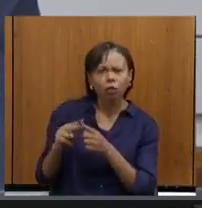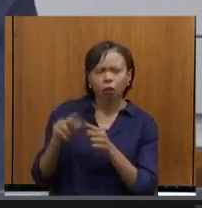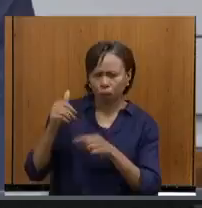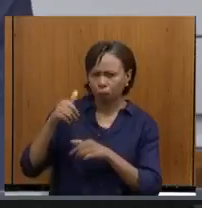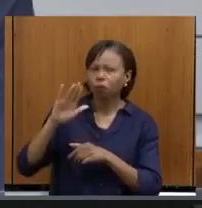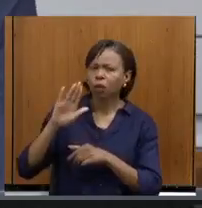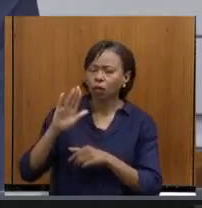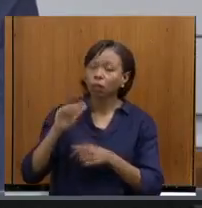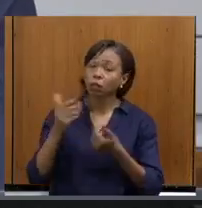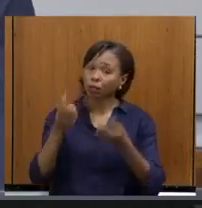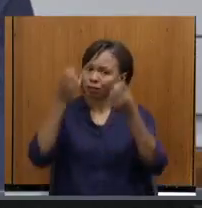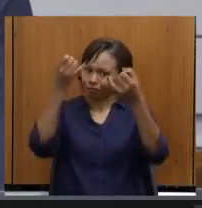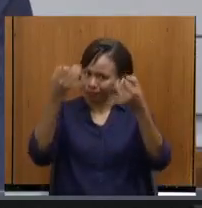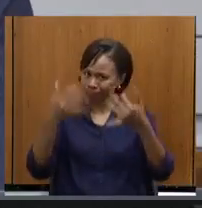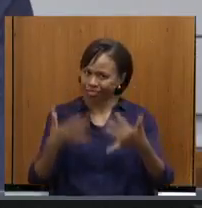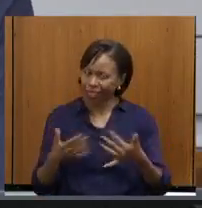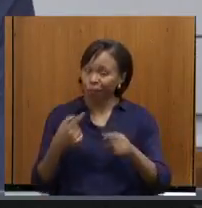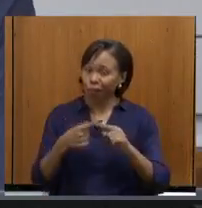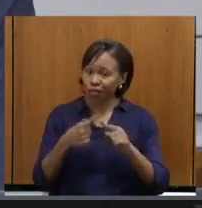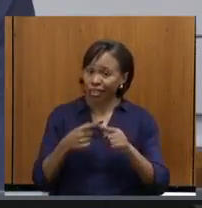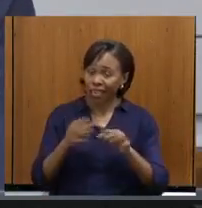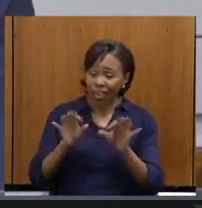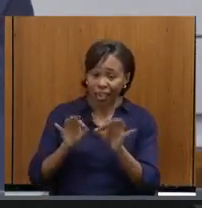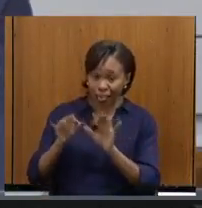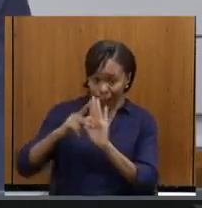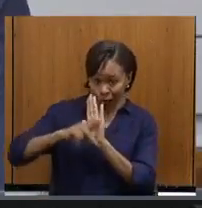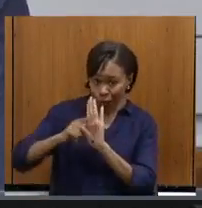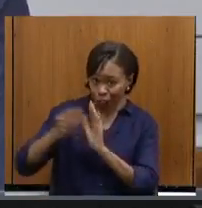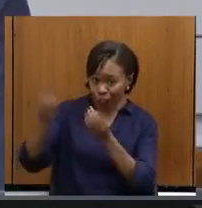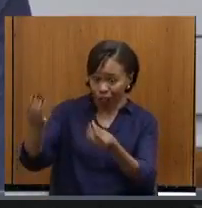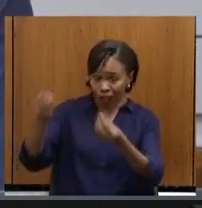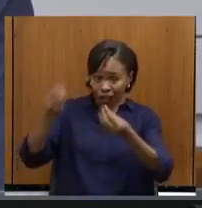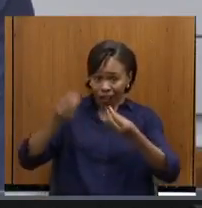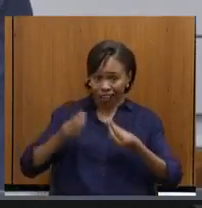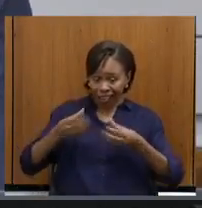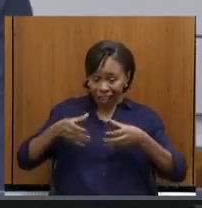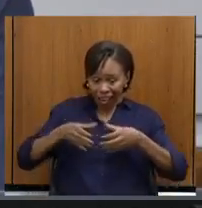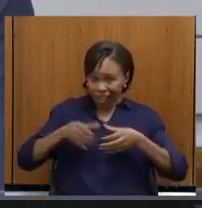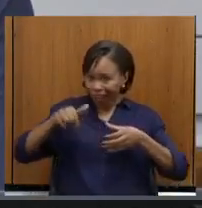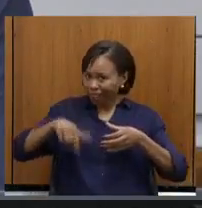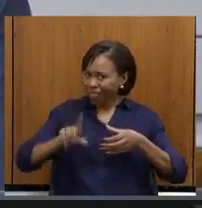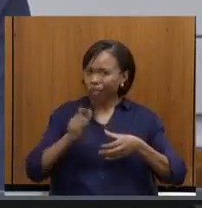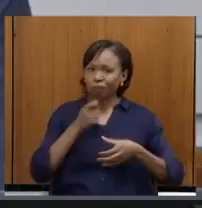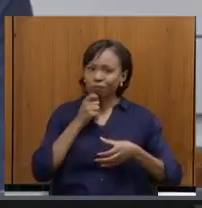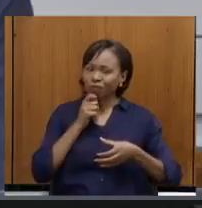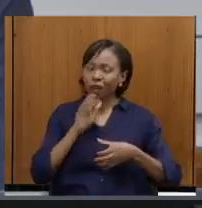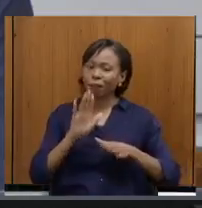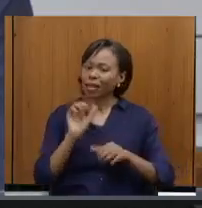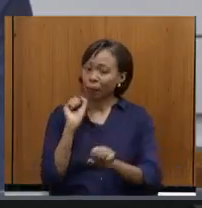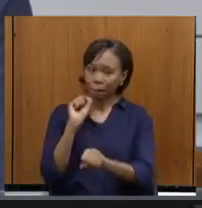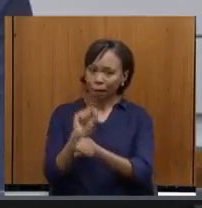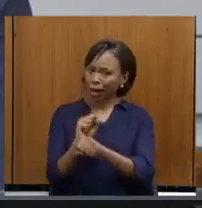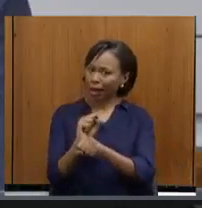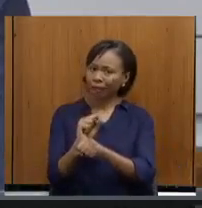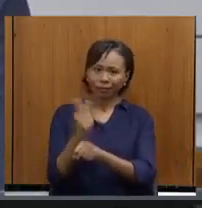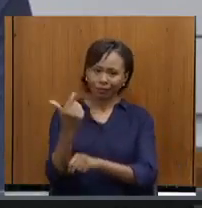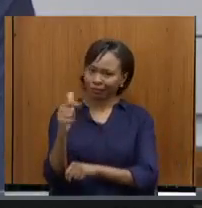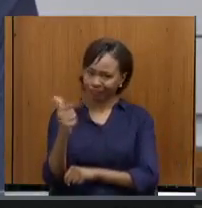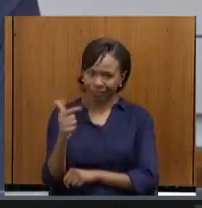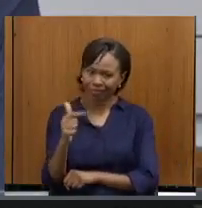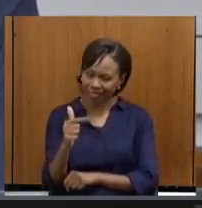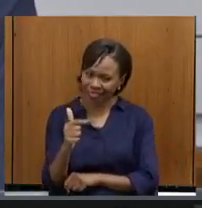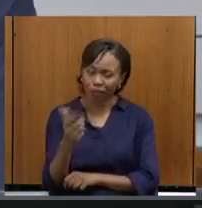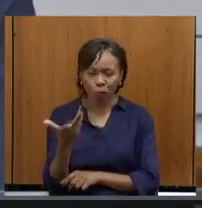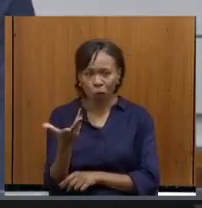esclarecimento aqui. Então, esse projeto ainda não chegou na Comissão, então, não tem nada parado com relação ao Decentro a Minas por